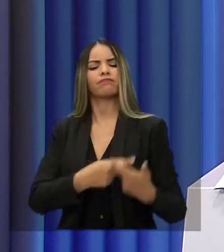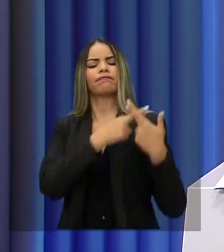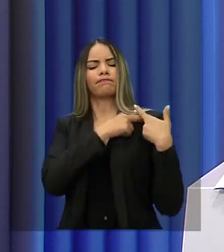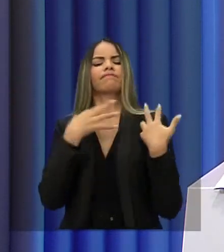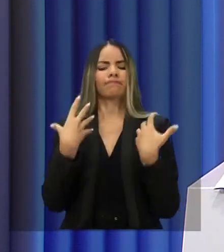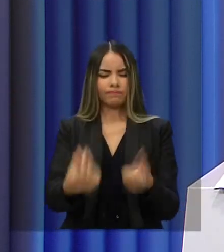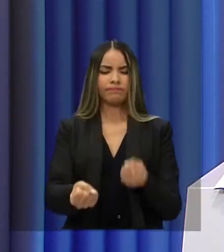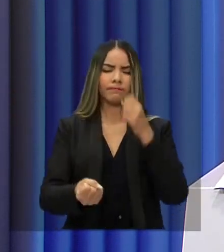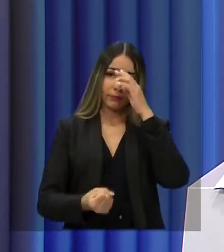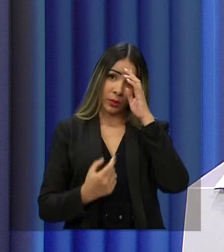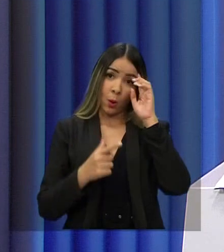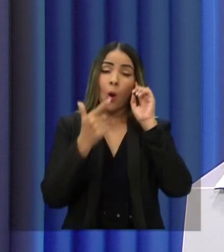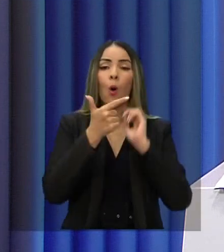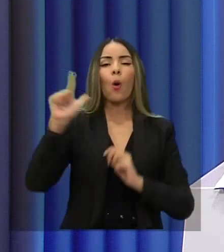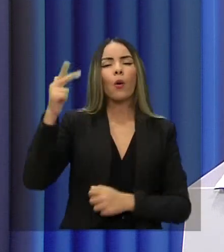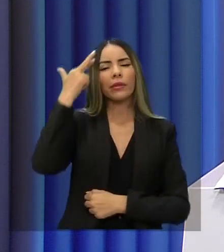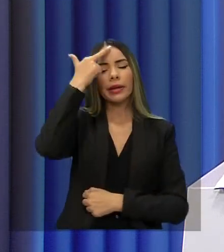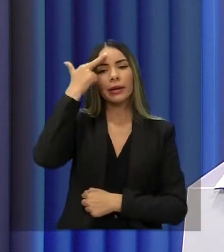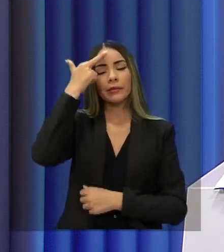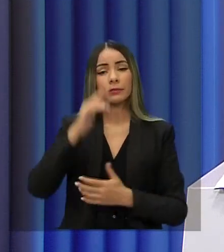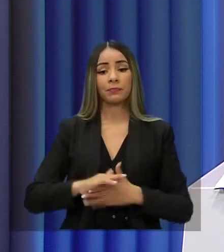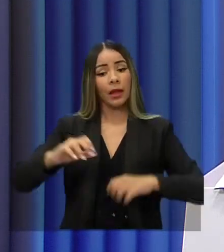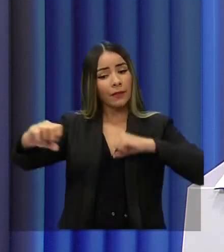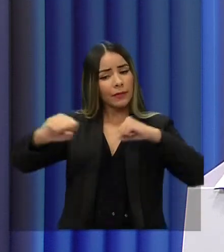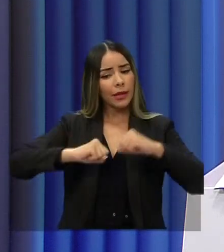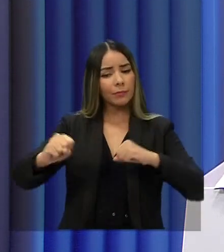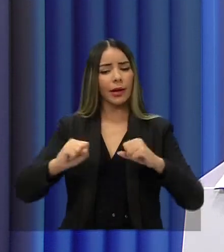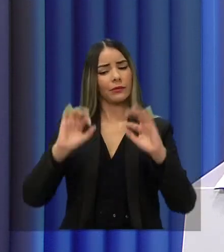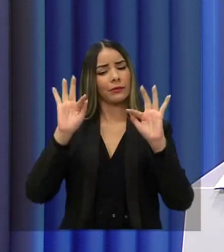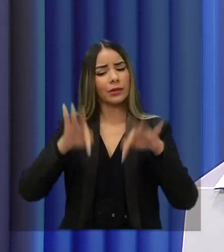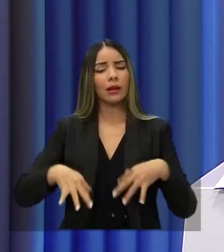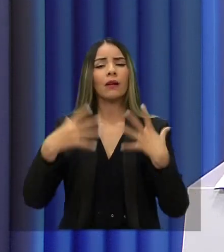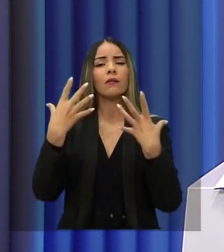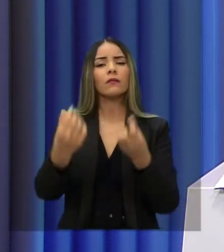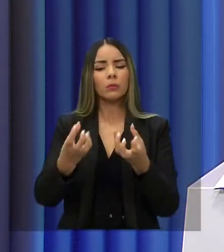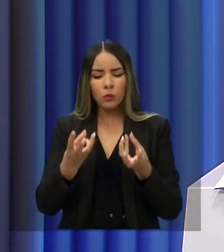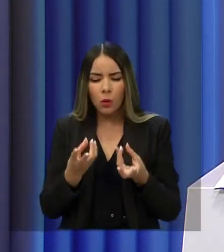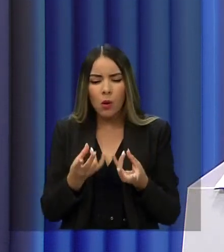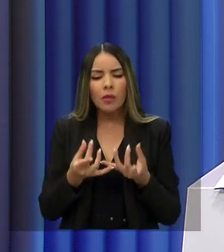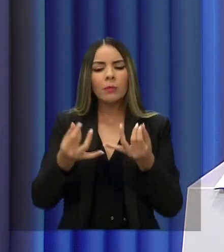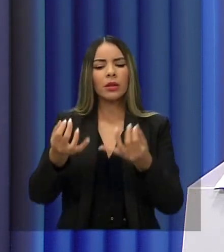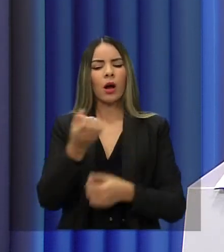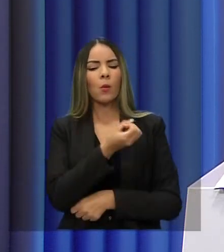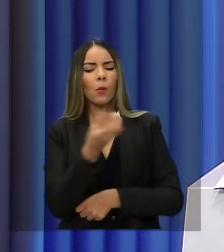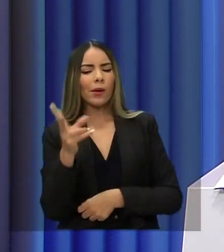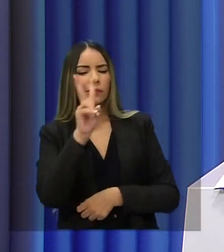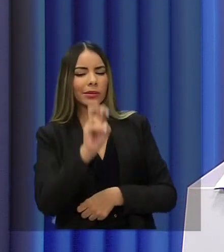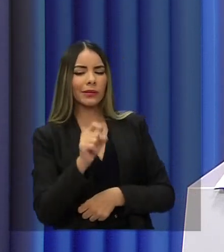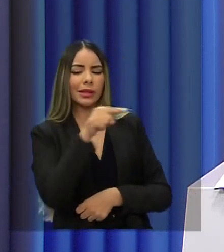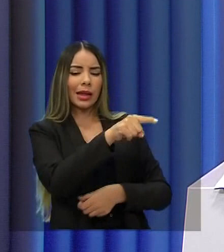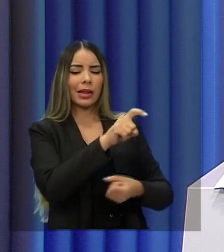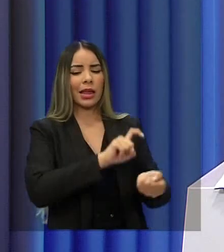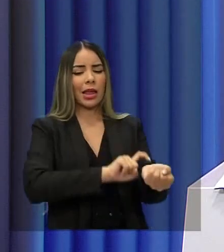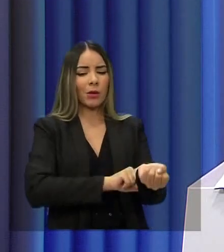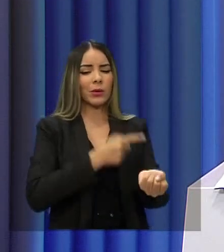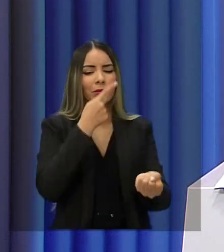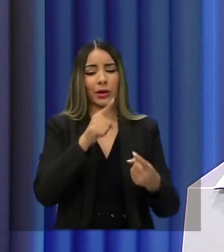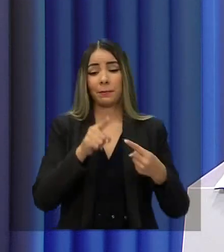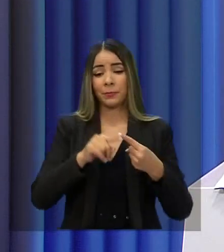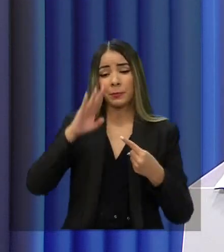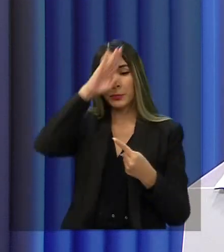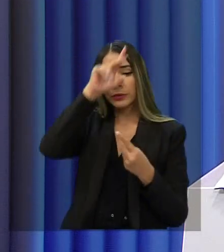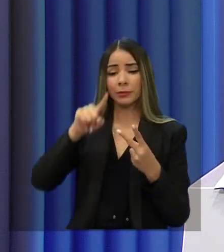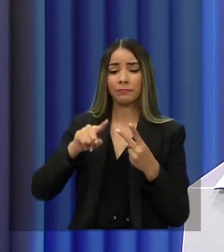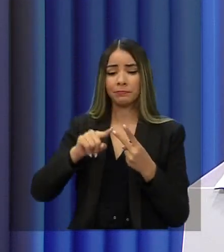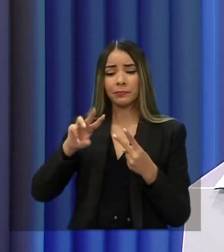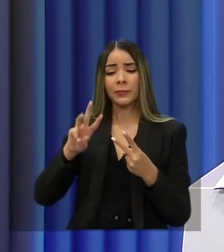gente, mais uma reflexão. Quando acabar esse debate, vamos contabilizar quantas vezes o Elmano fala a palavra Bolsonaro, Lula